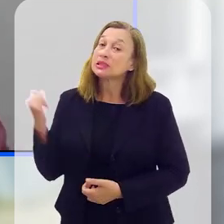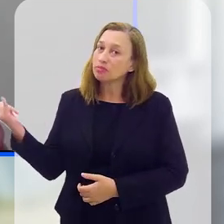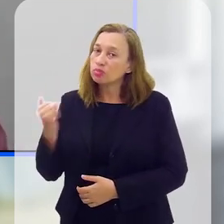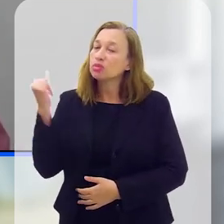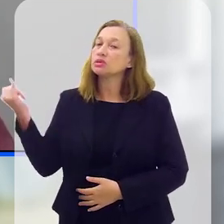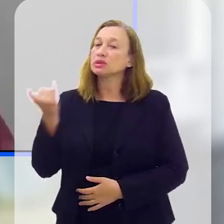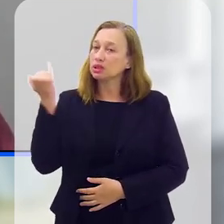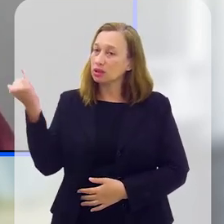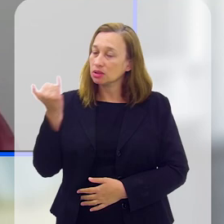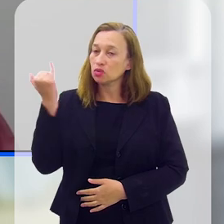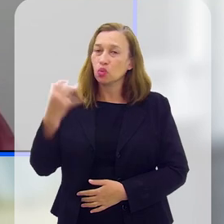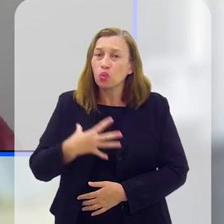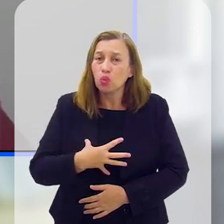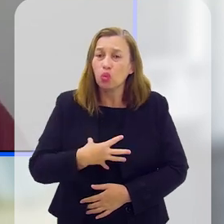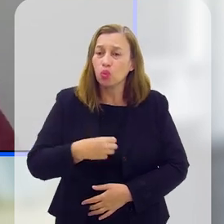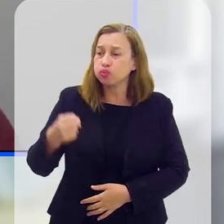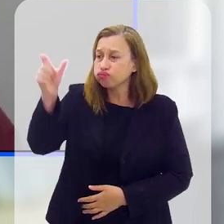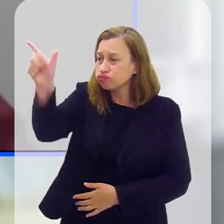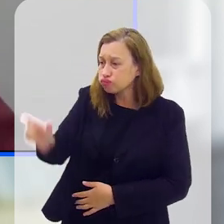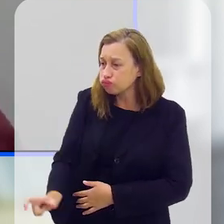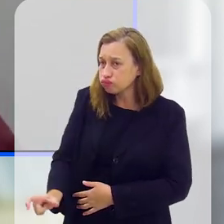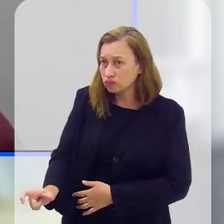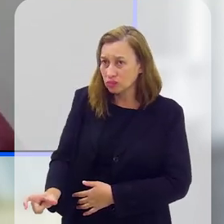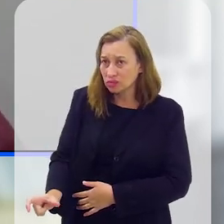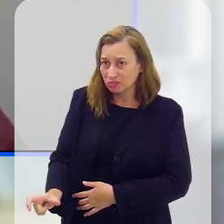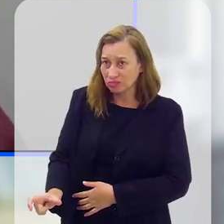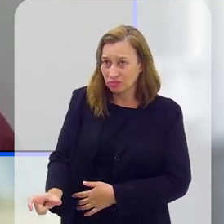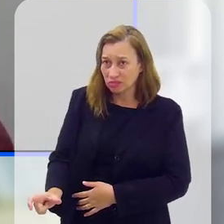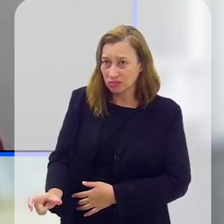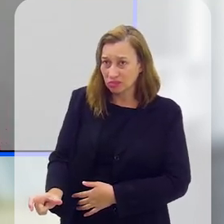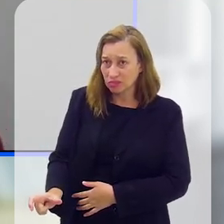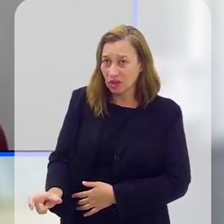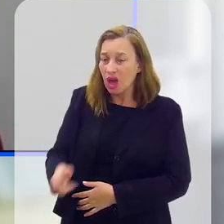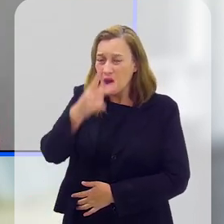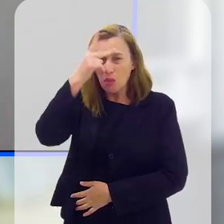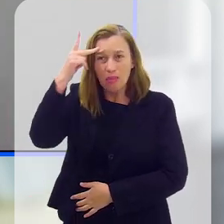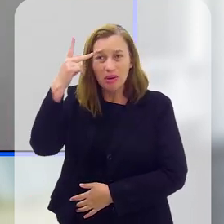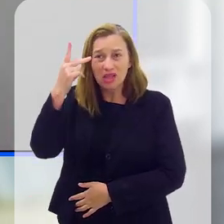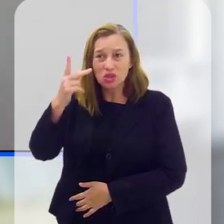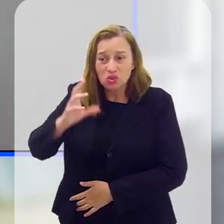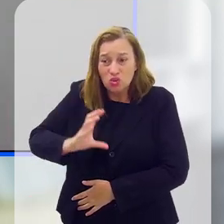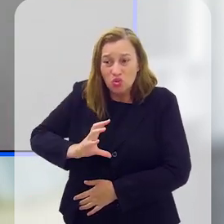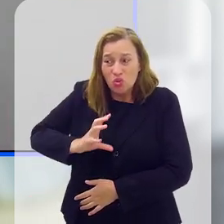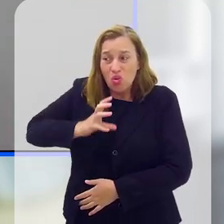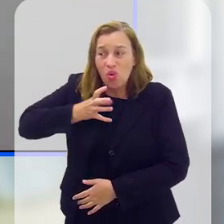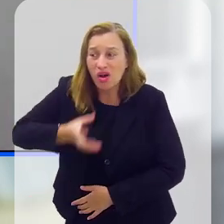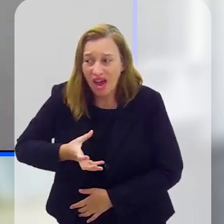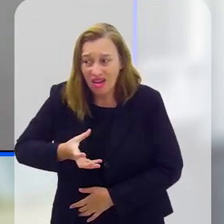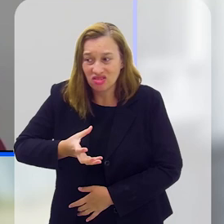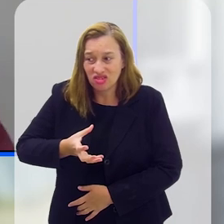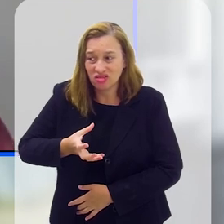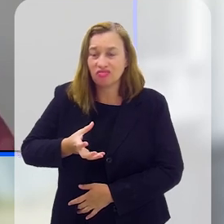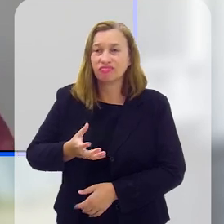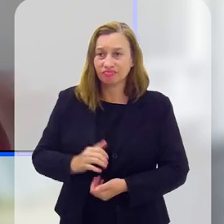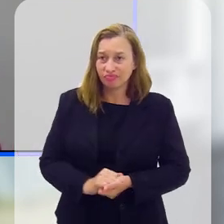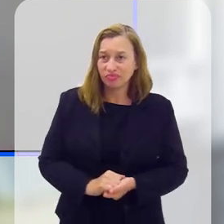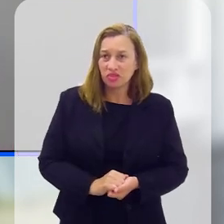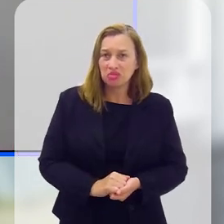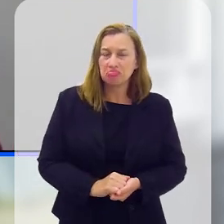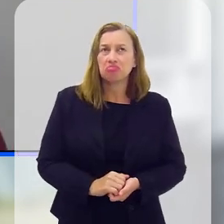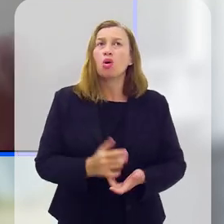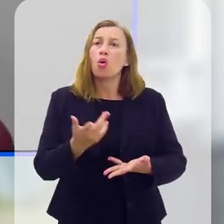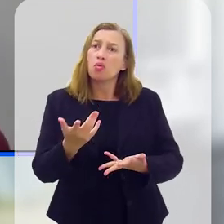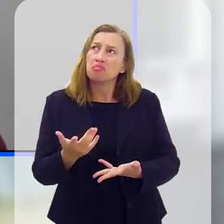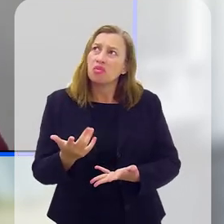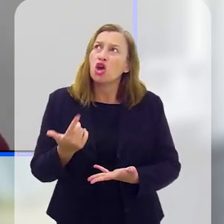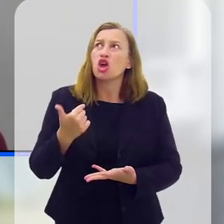tão importante quanto, o suicídio é um fenômeno multideterminado. Não existe, e olha que